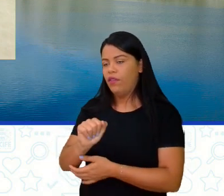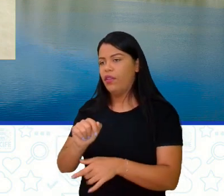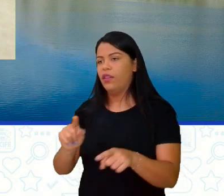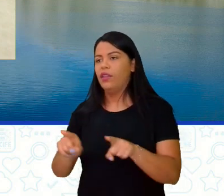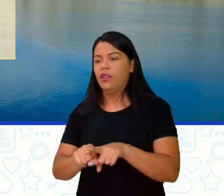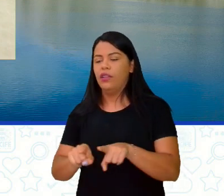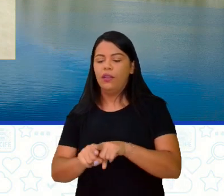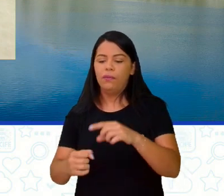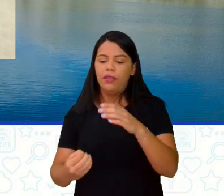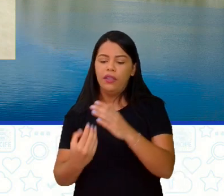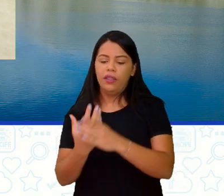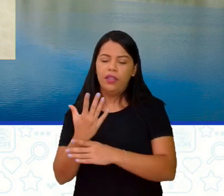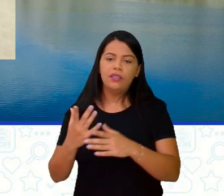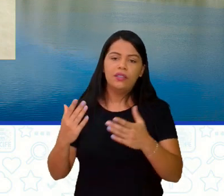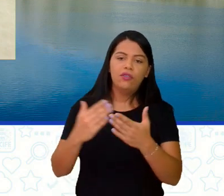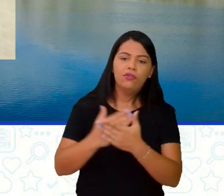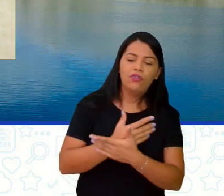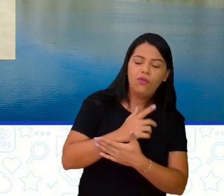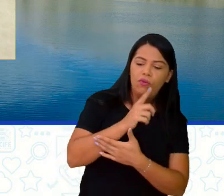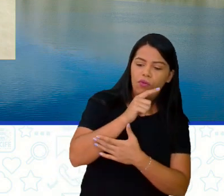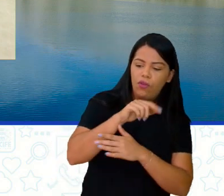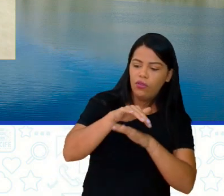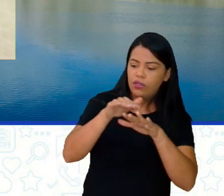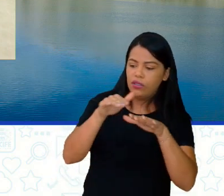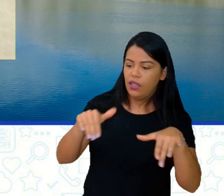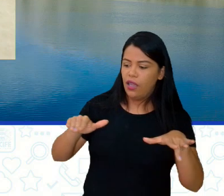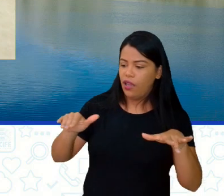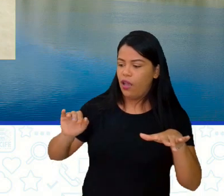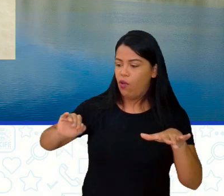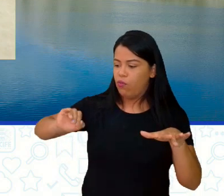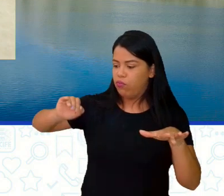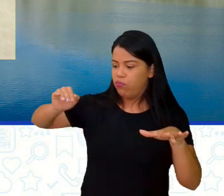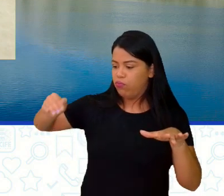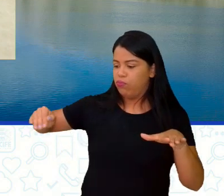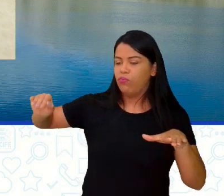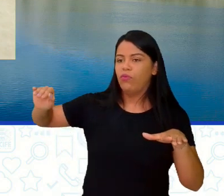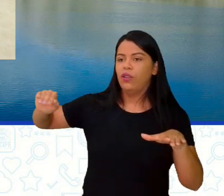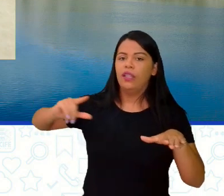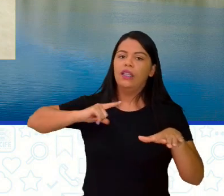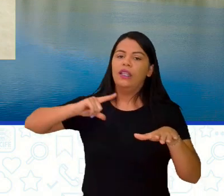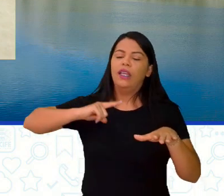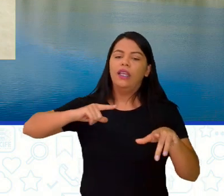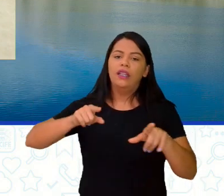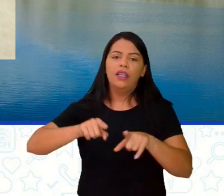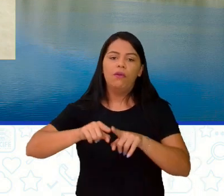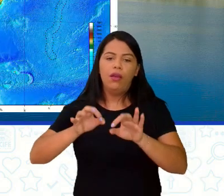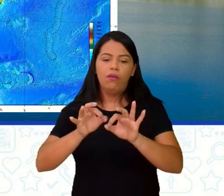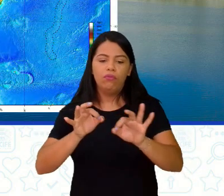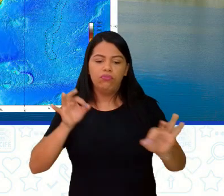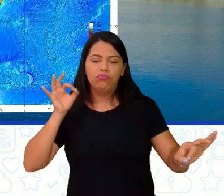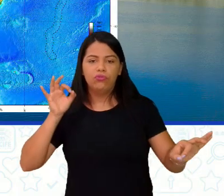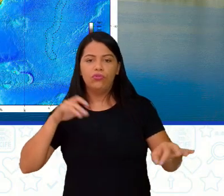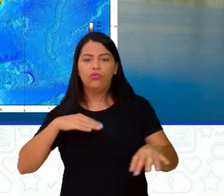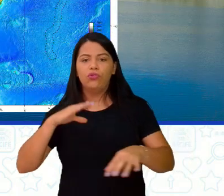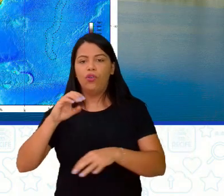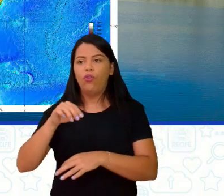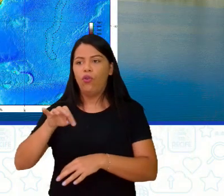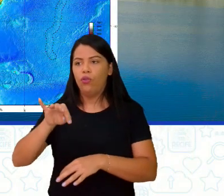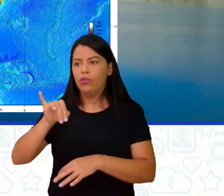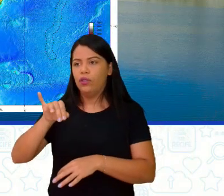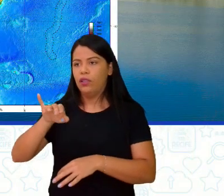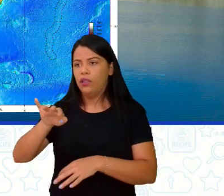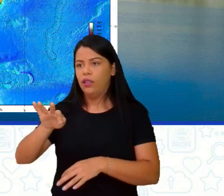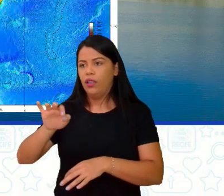oceânicas, o distanciamento entre os continentes, é o que a gente chama de